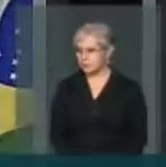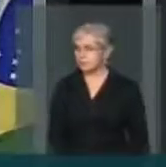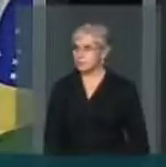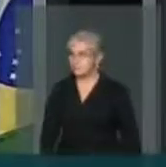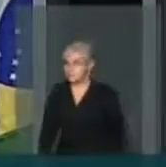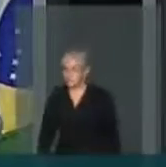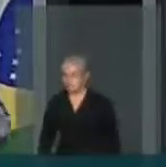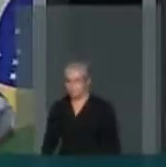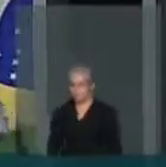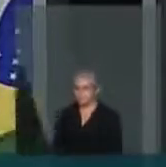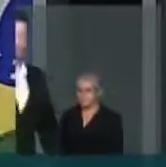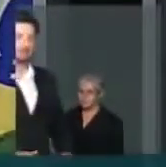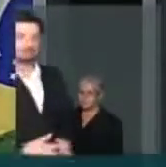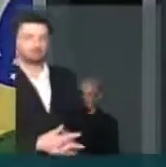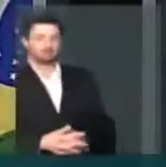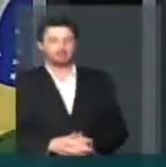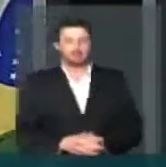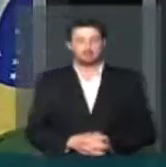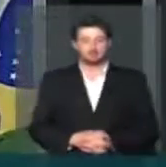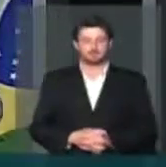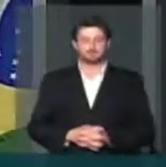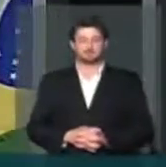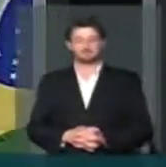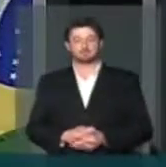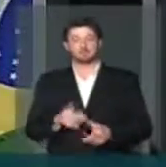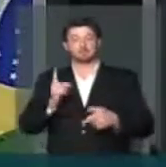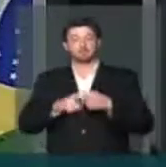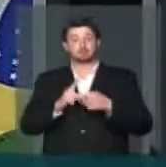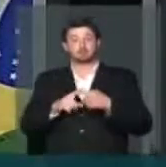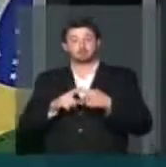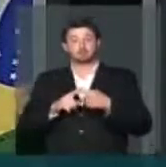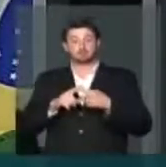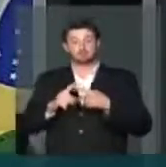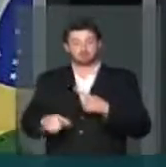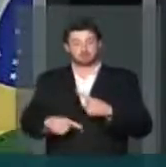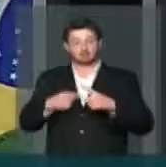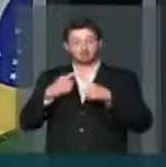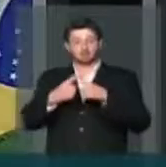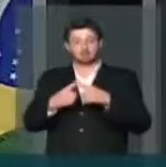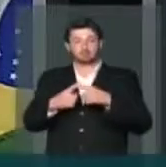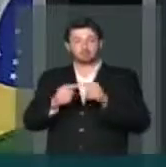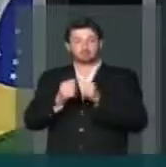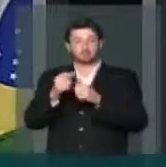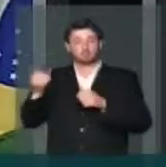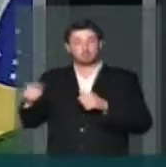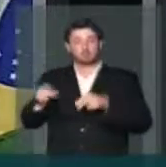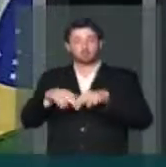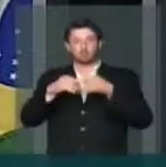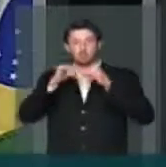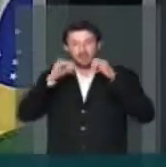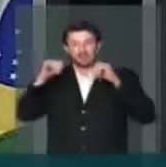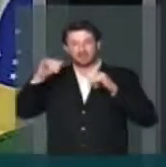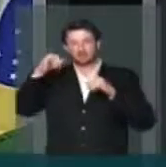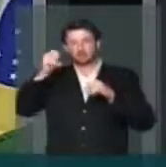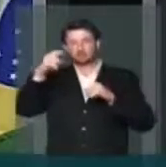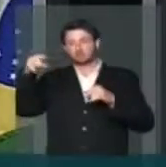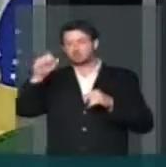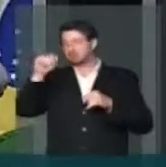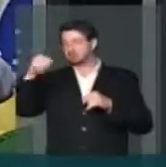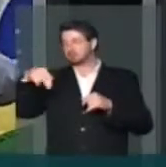aumentaria a taxa de juros. Porque aumentando a taxa de juros, segundo ela e o seu marqueteiro João Santana,